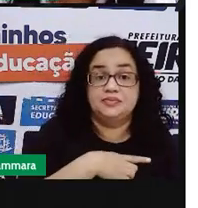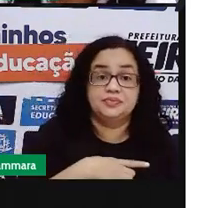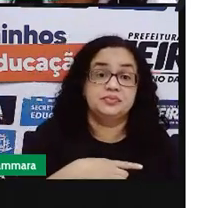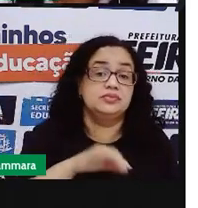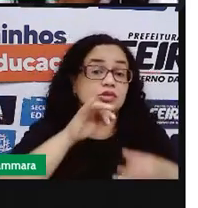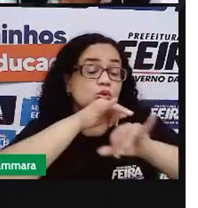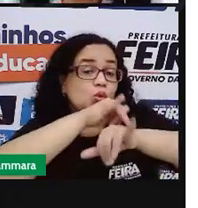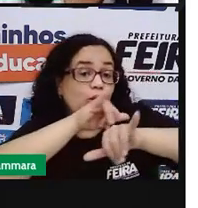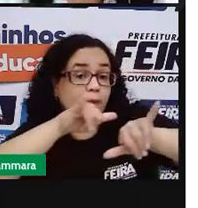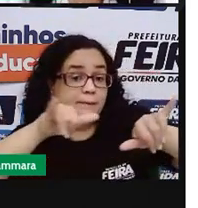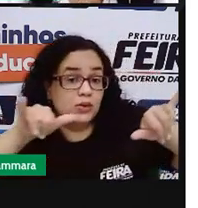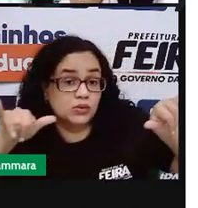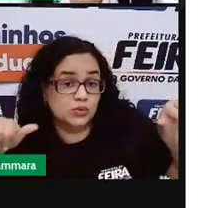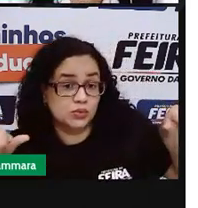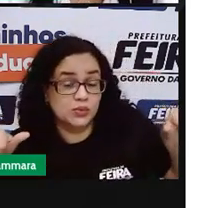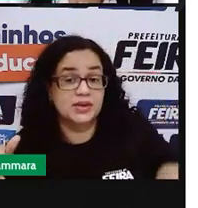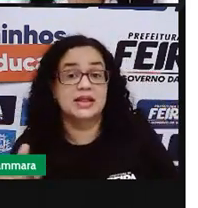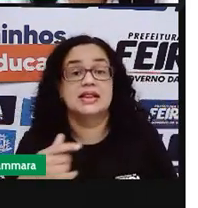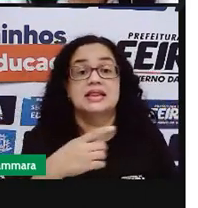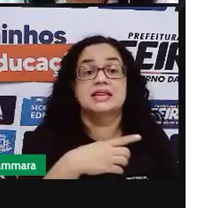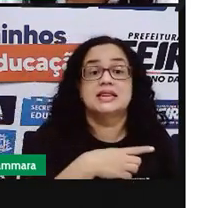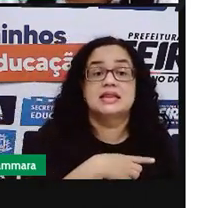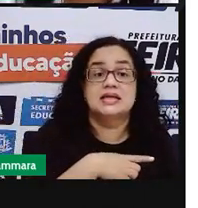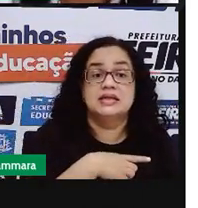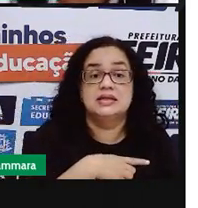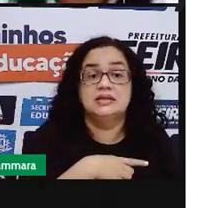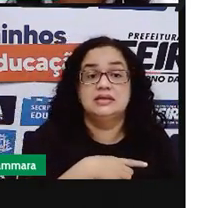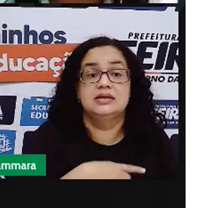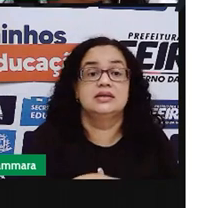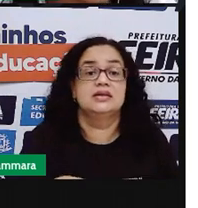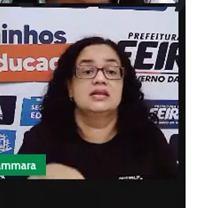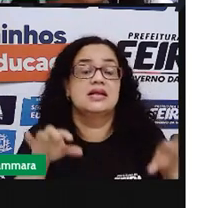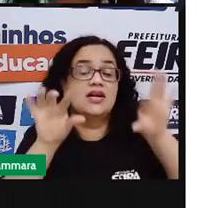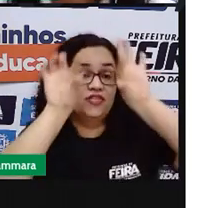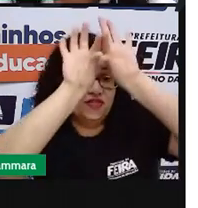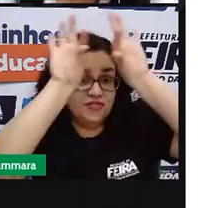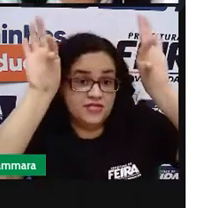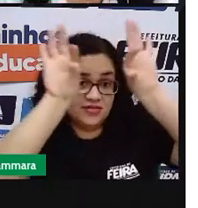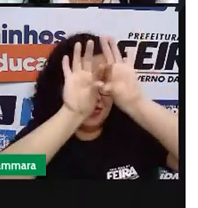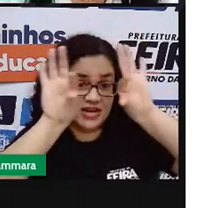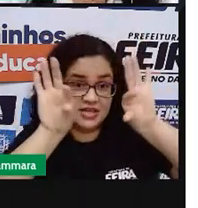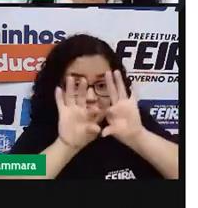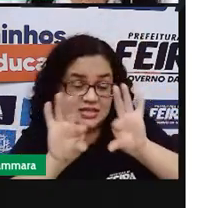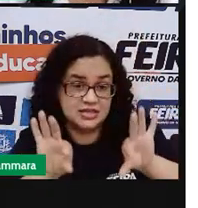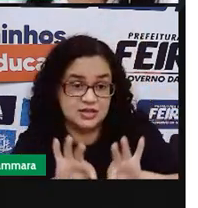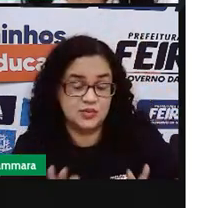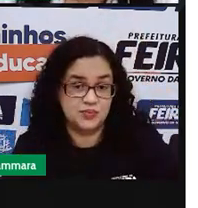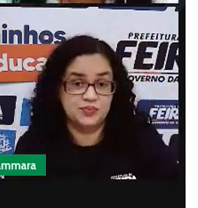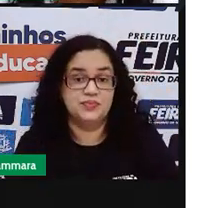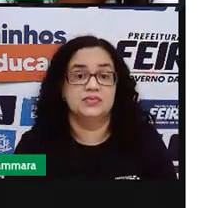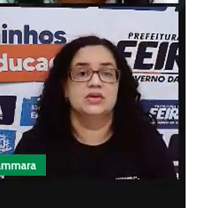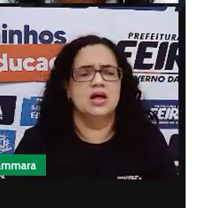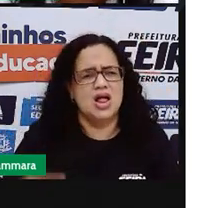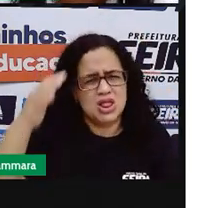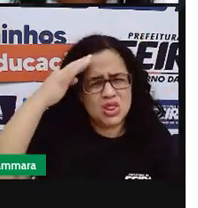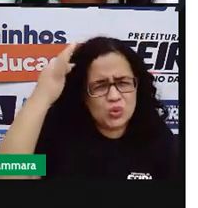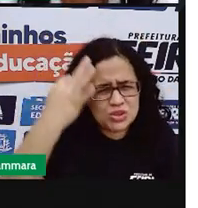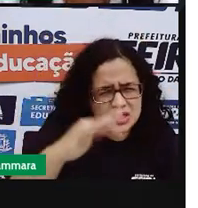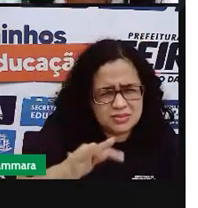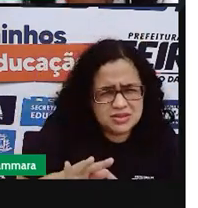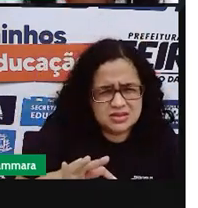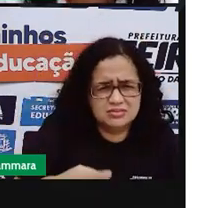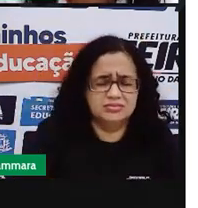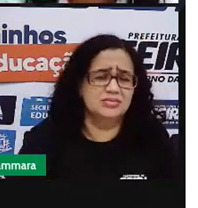produto. E nós temos a frase. Isso mesmo. Dor de cabeça?